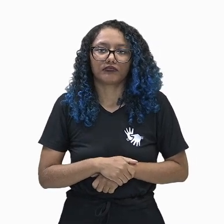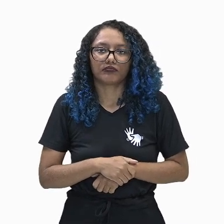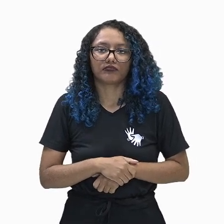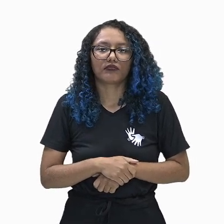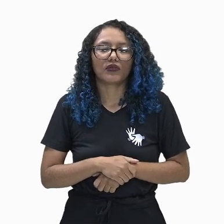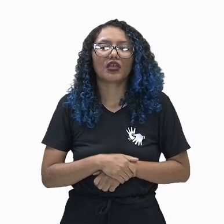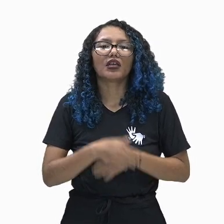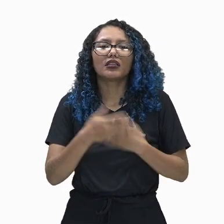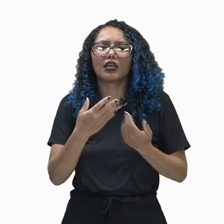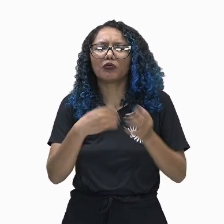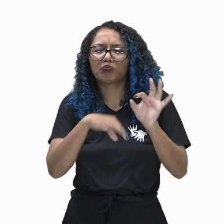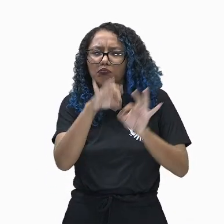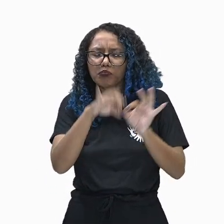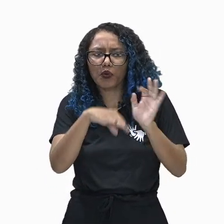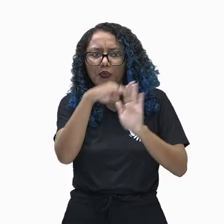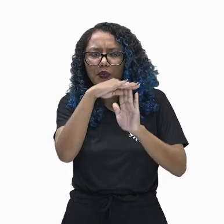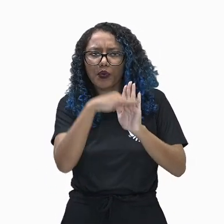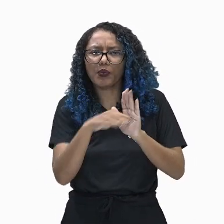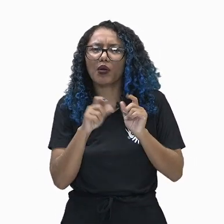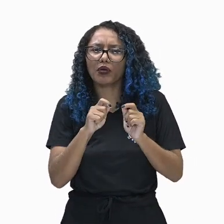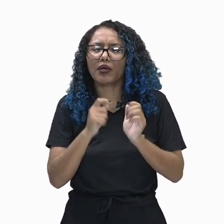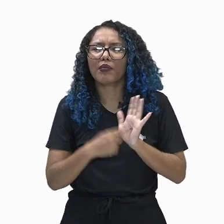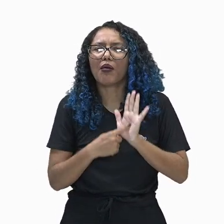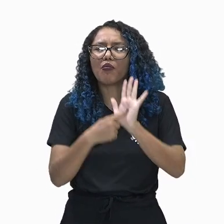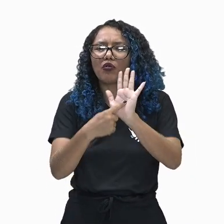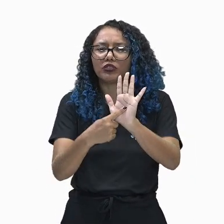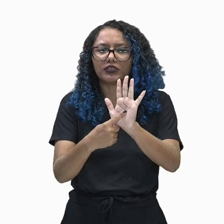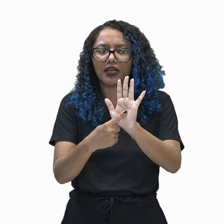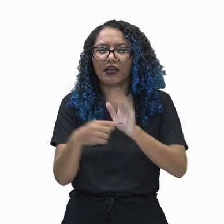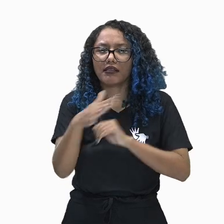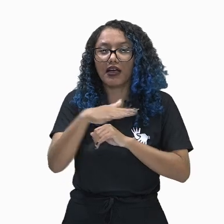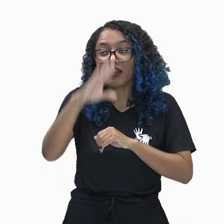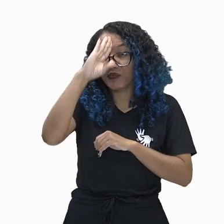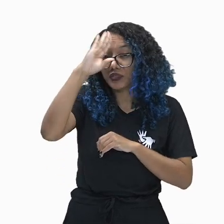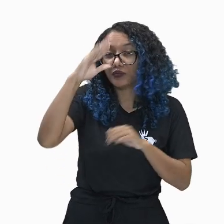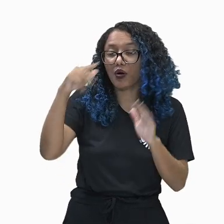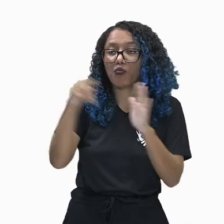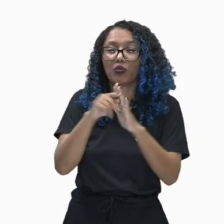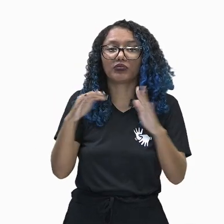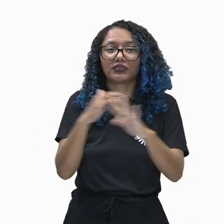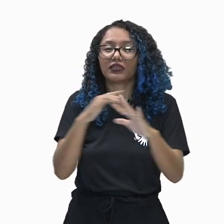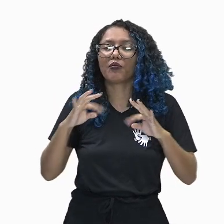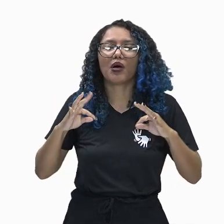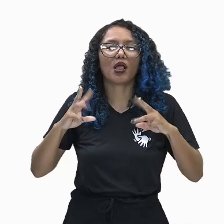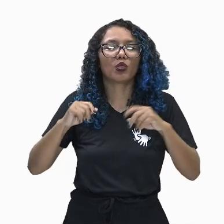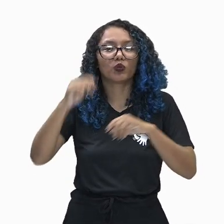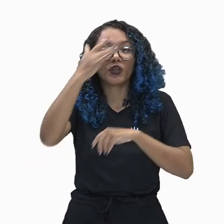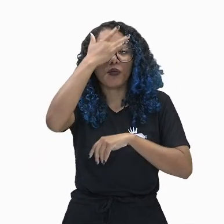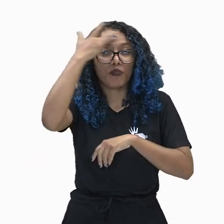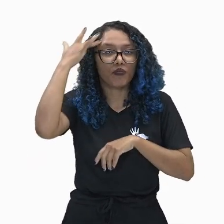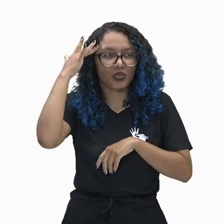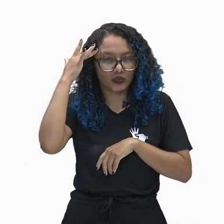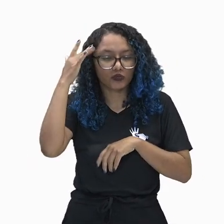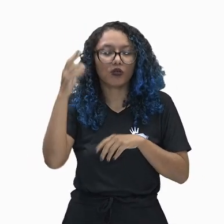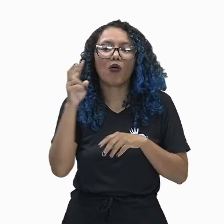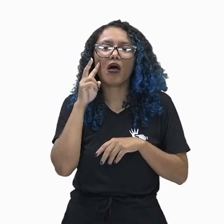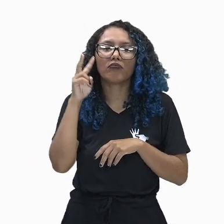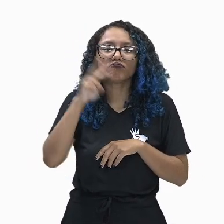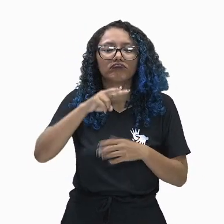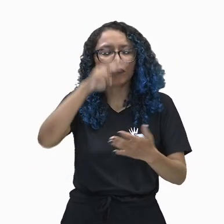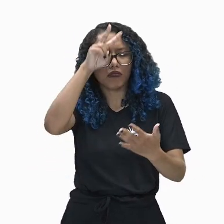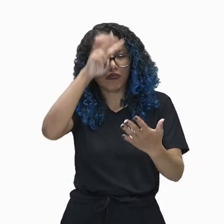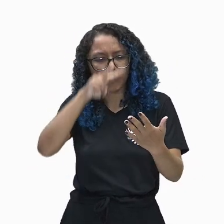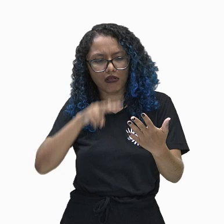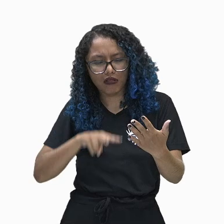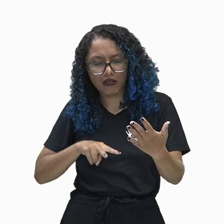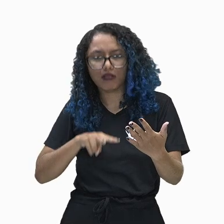exatamente ficar no centro da cidade, pra que todas as pessoas, elas pudessem, então, observar, né? As leis. Era um